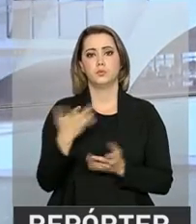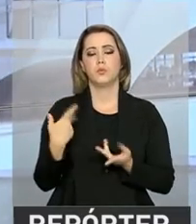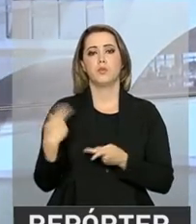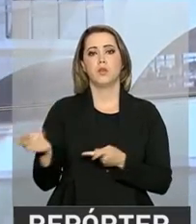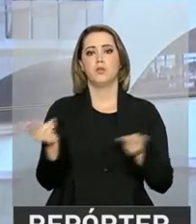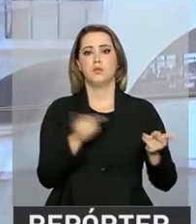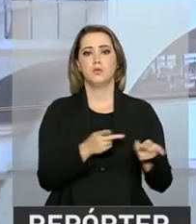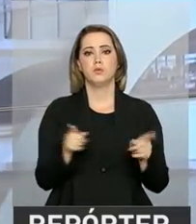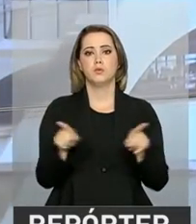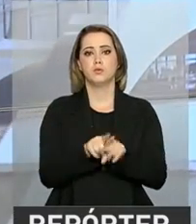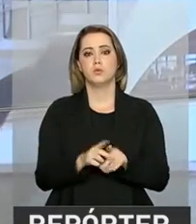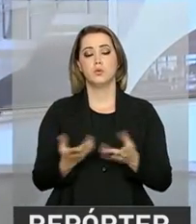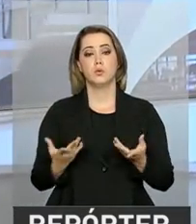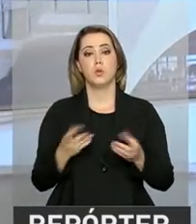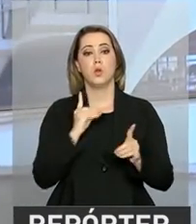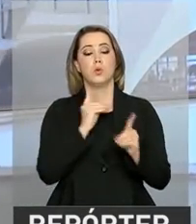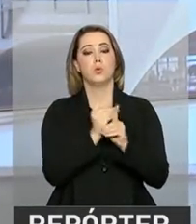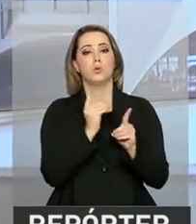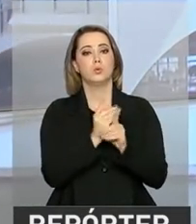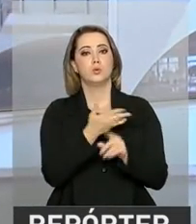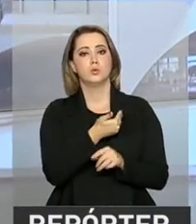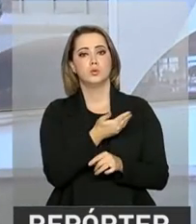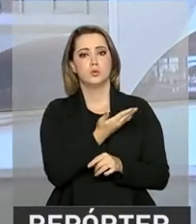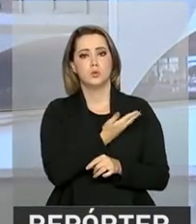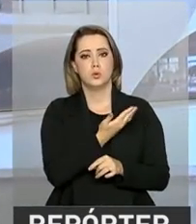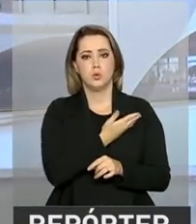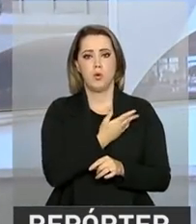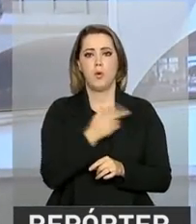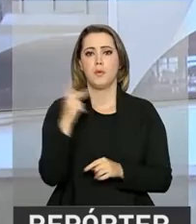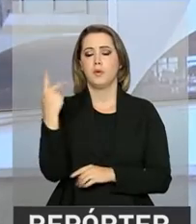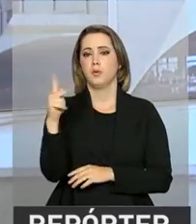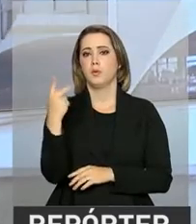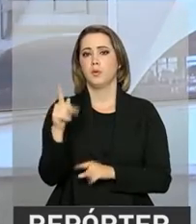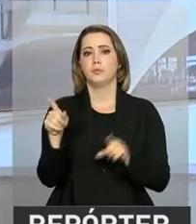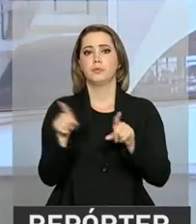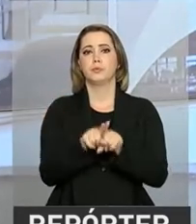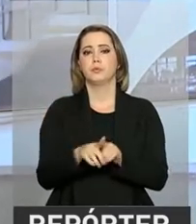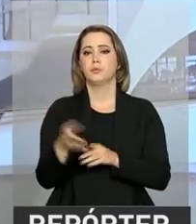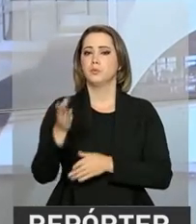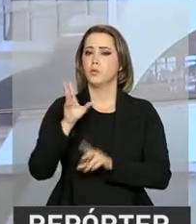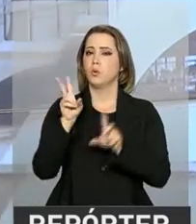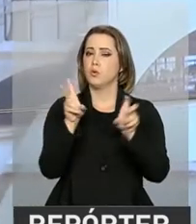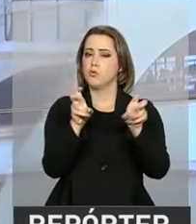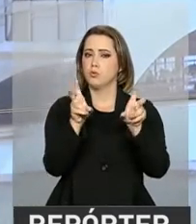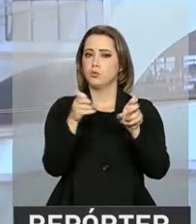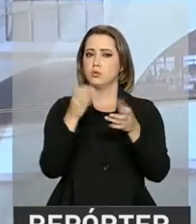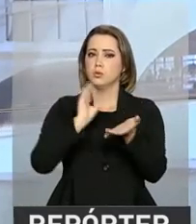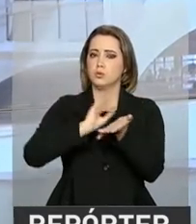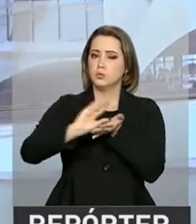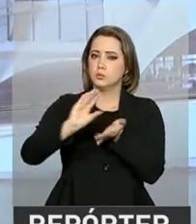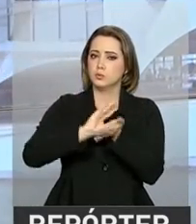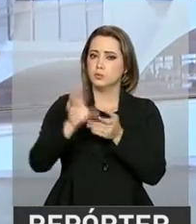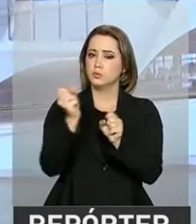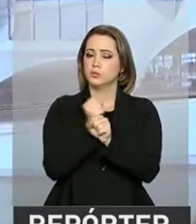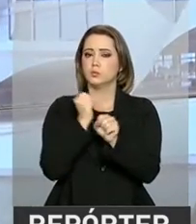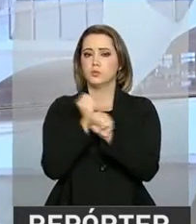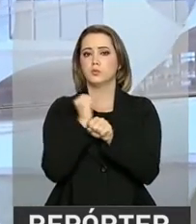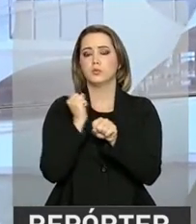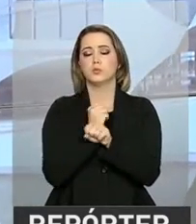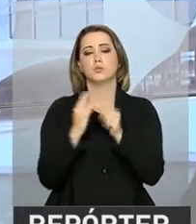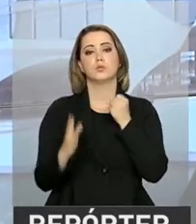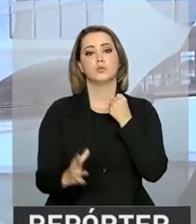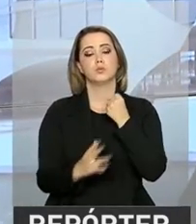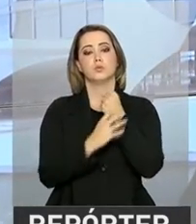visita, Aluísio Nunes Ferreira encontrará com seu colega paraguaio, Eládio Loizaga, para tratar também de investimentos em